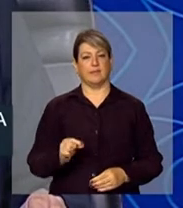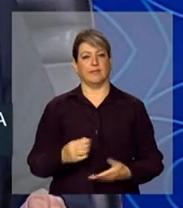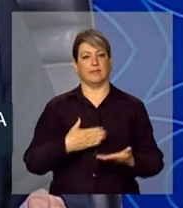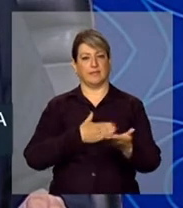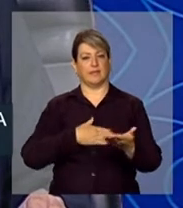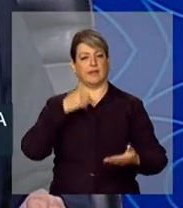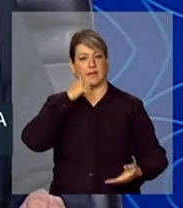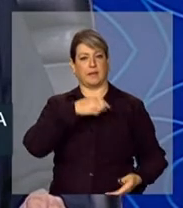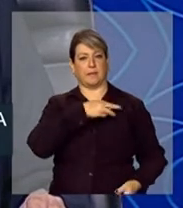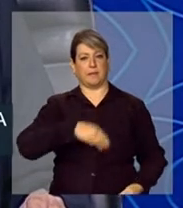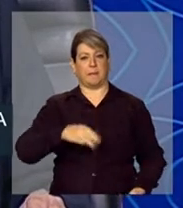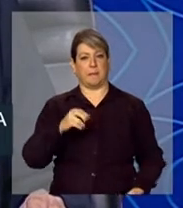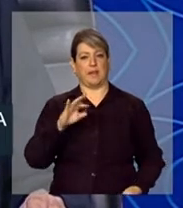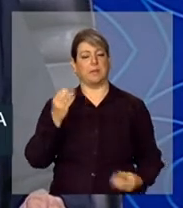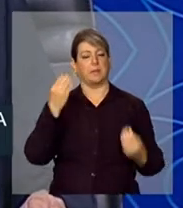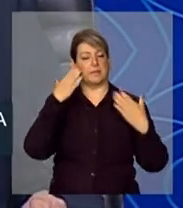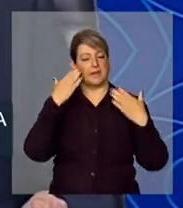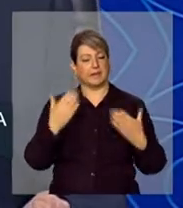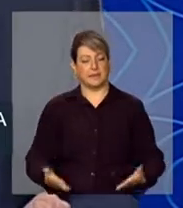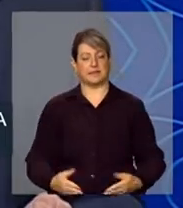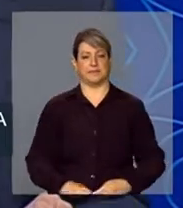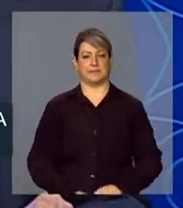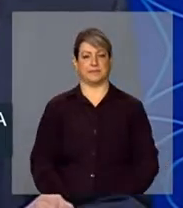ministra Marta Suplicy. Muito obrigado.